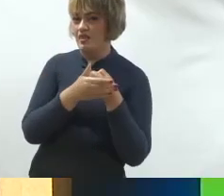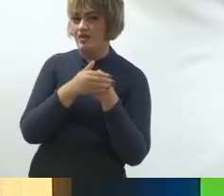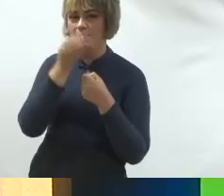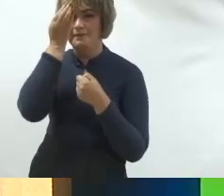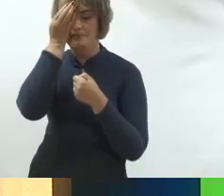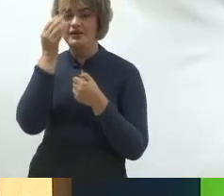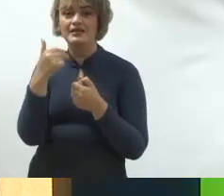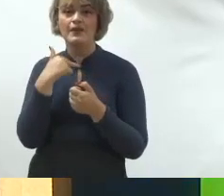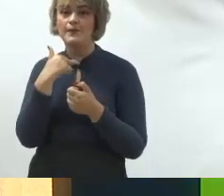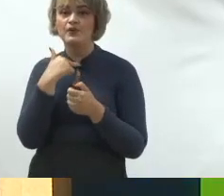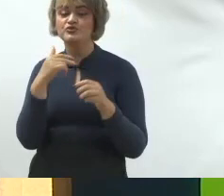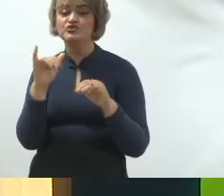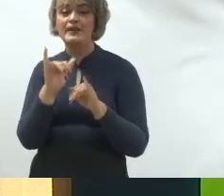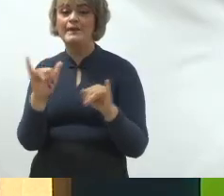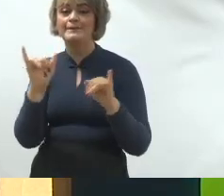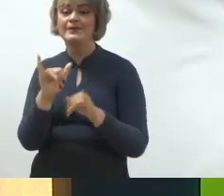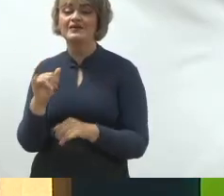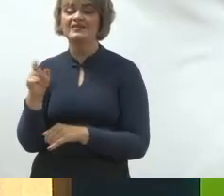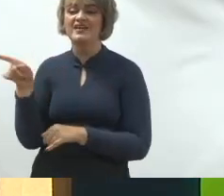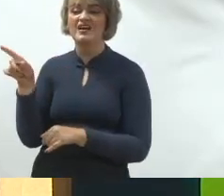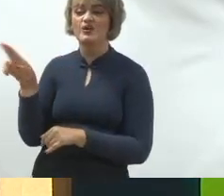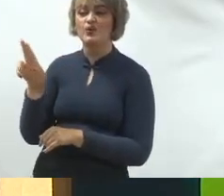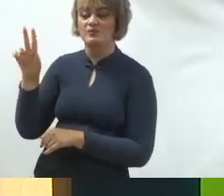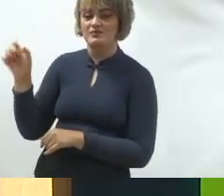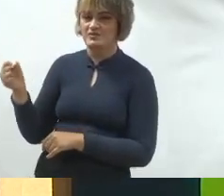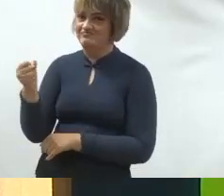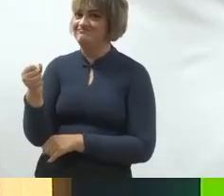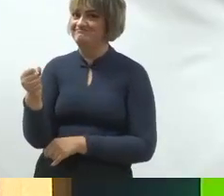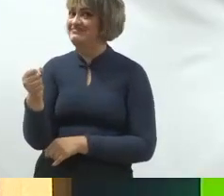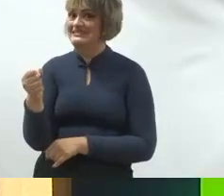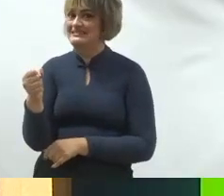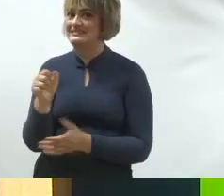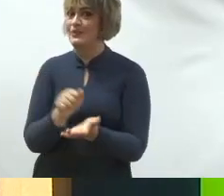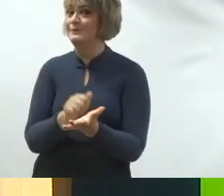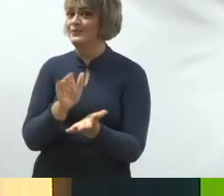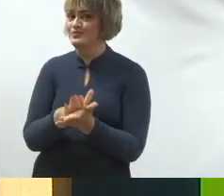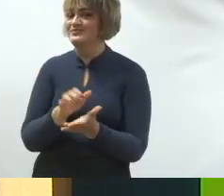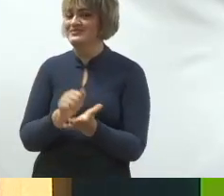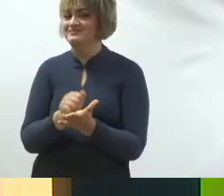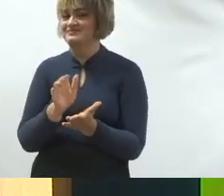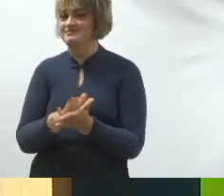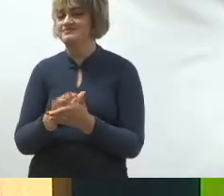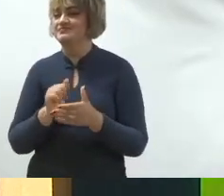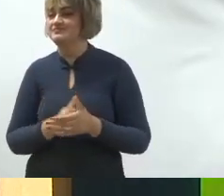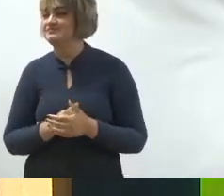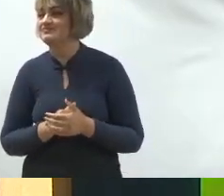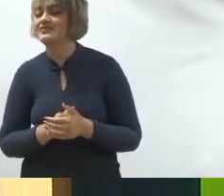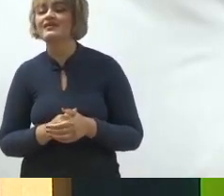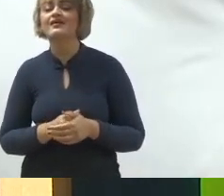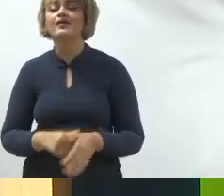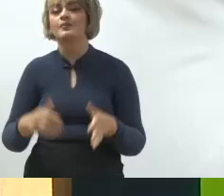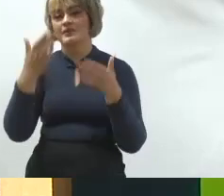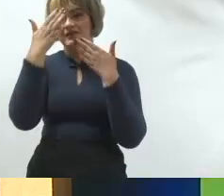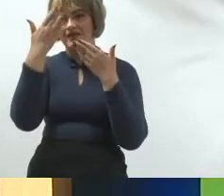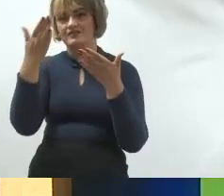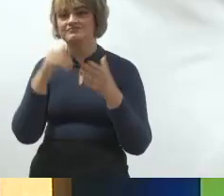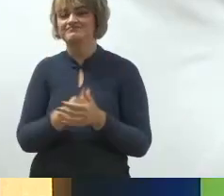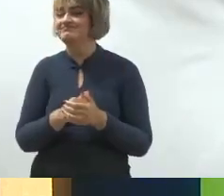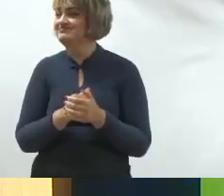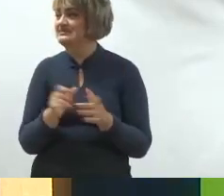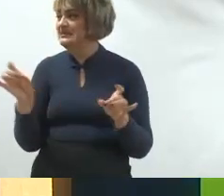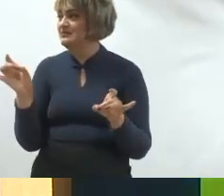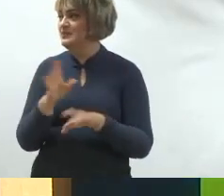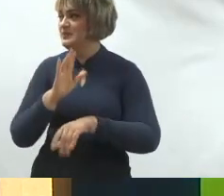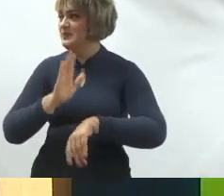campanha usando o nome do adversário isso dá multa é isso gente muito obrigado deu uns 10 minutinhos